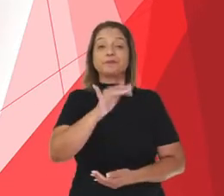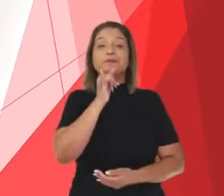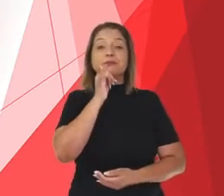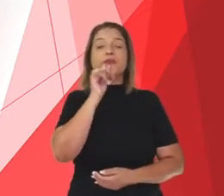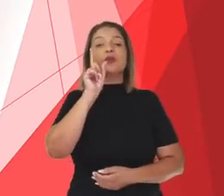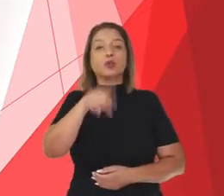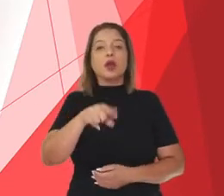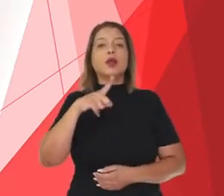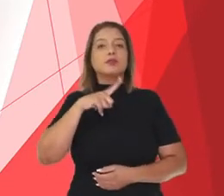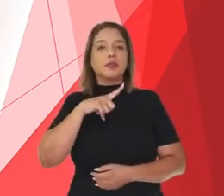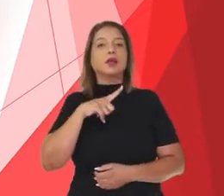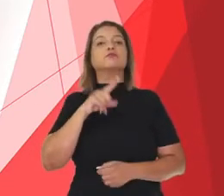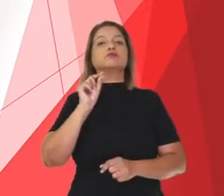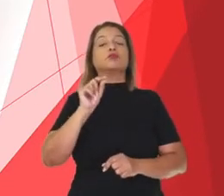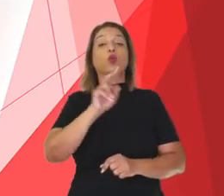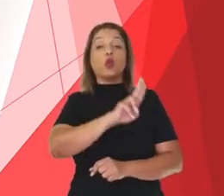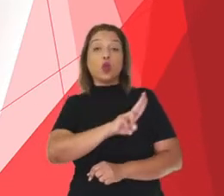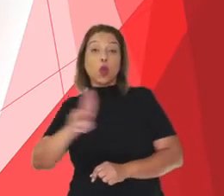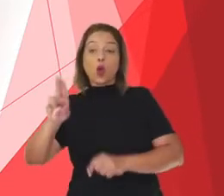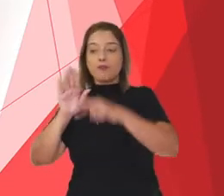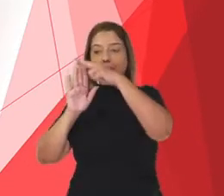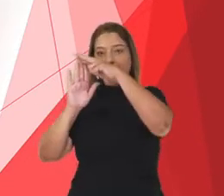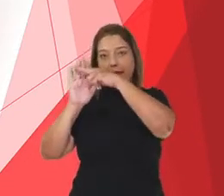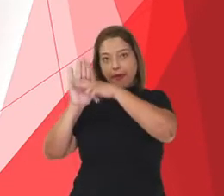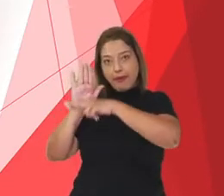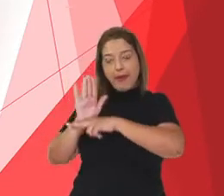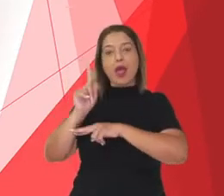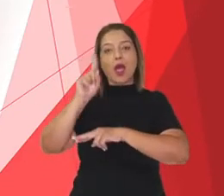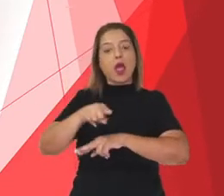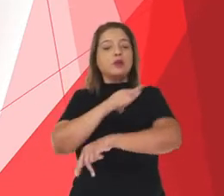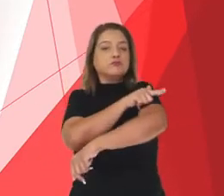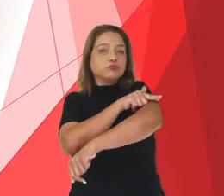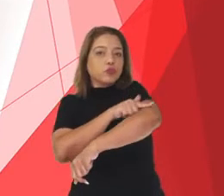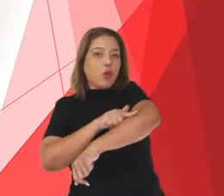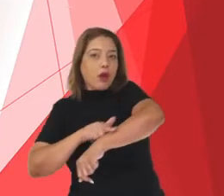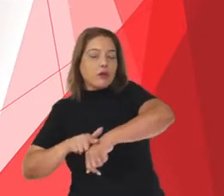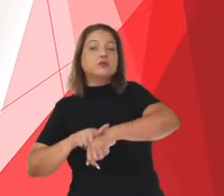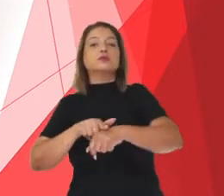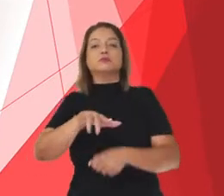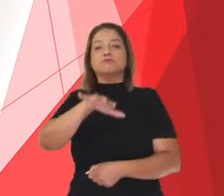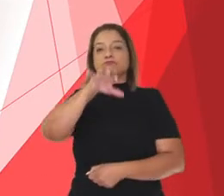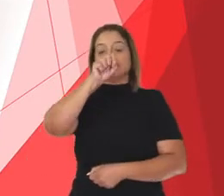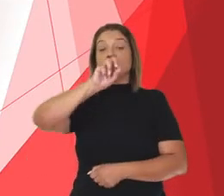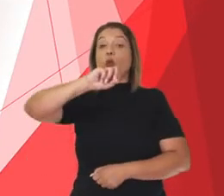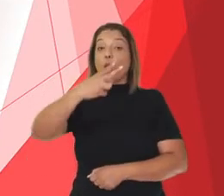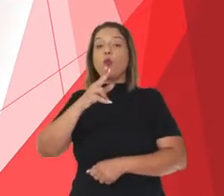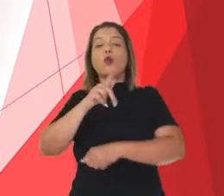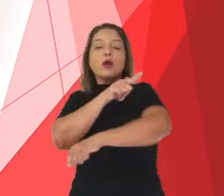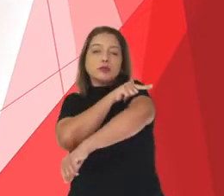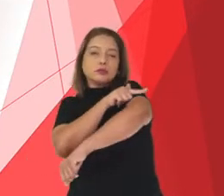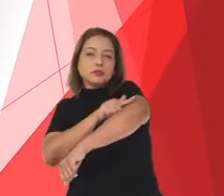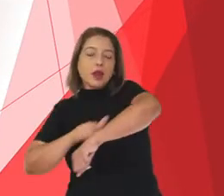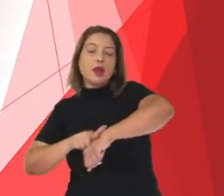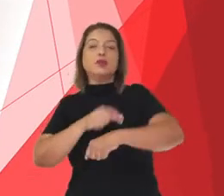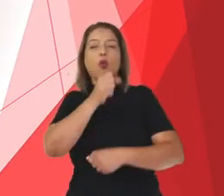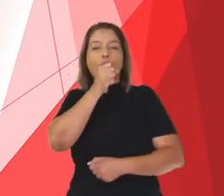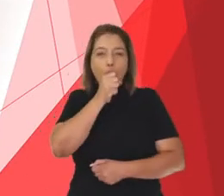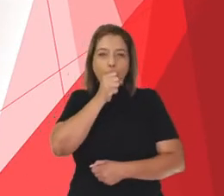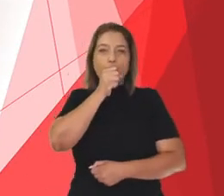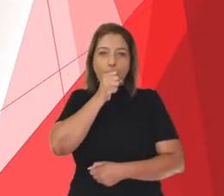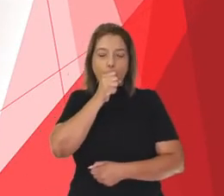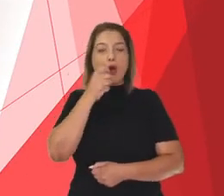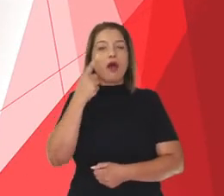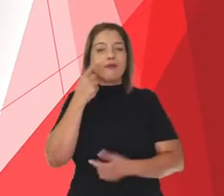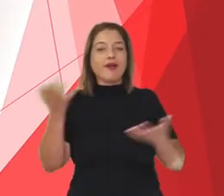etiqueta respiratória ou etiqueta da tosse. Vamos aprender um pouco